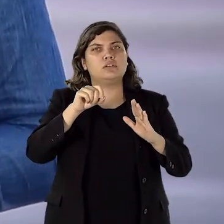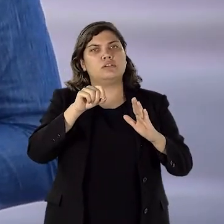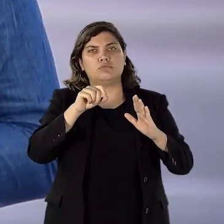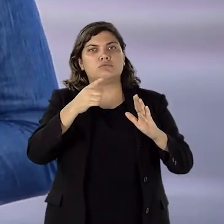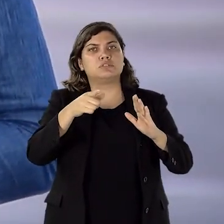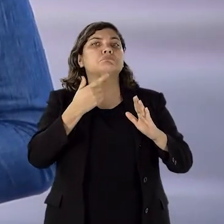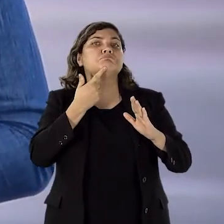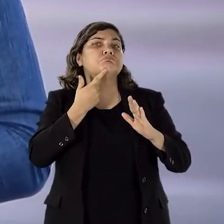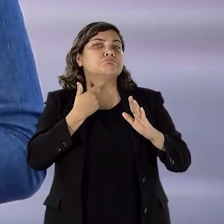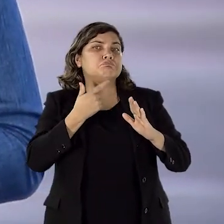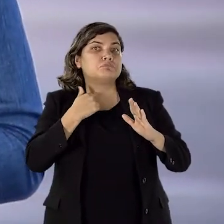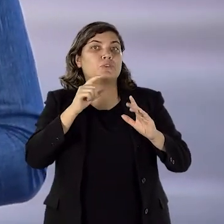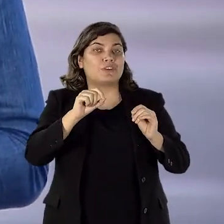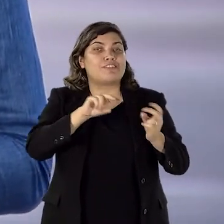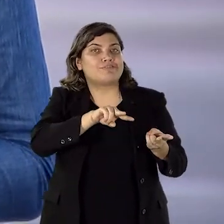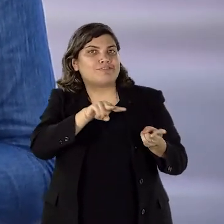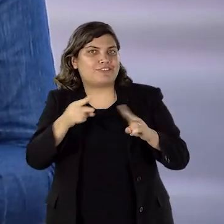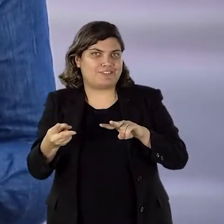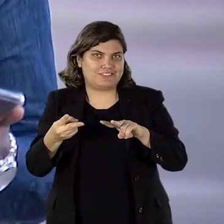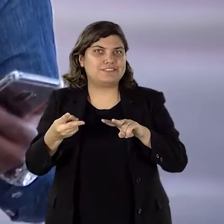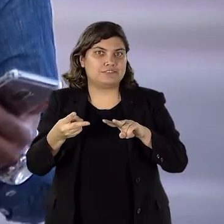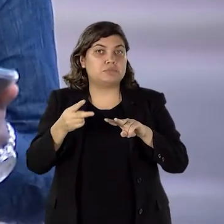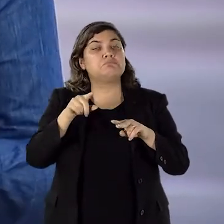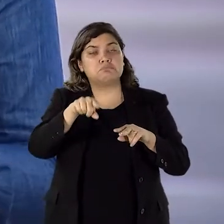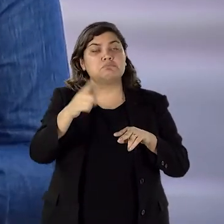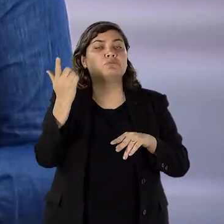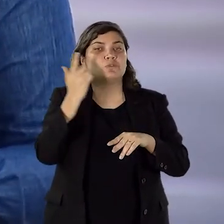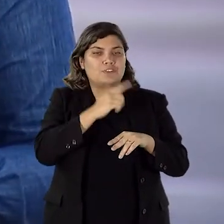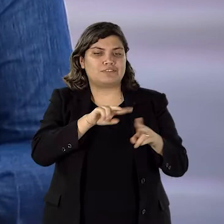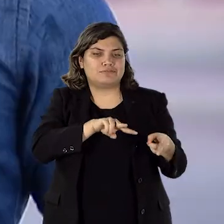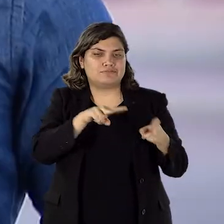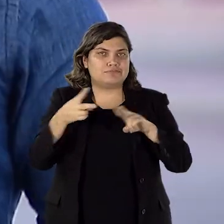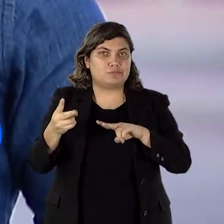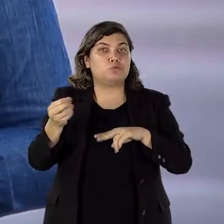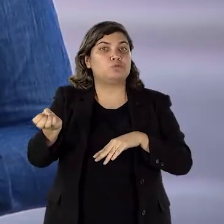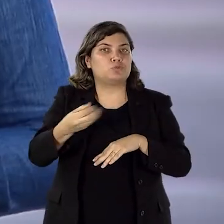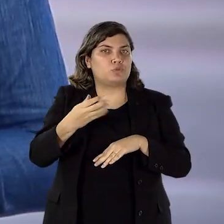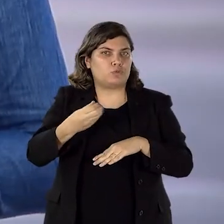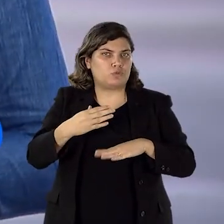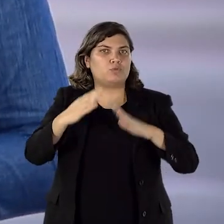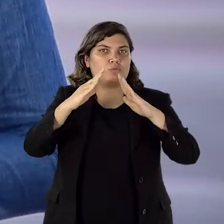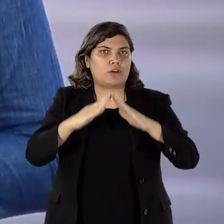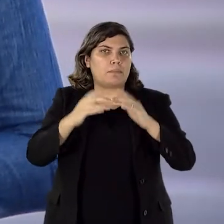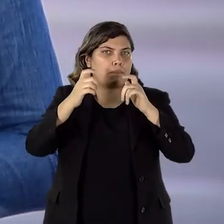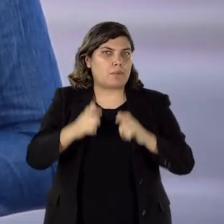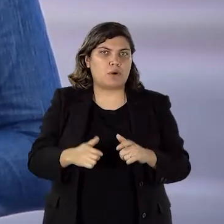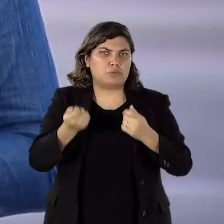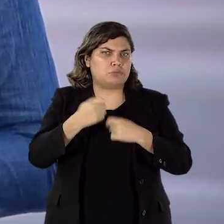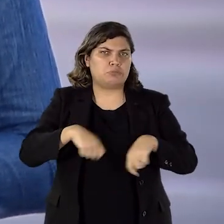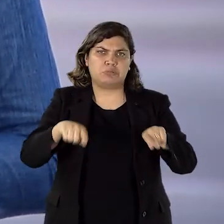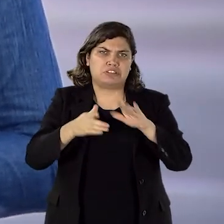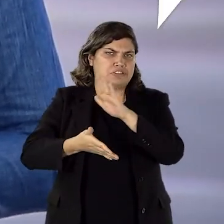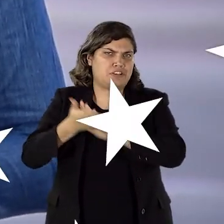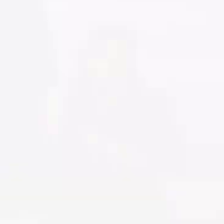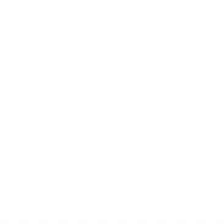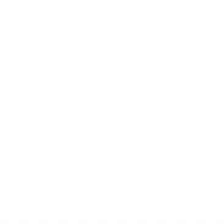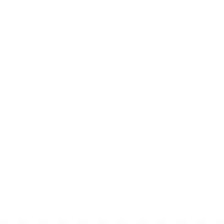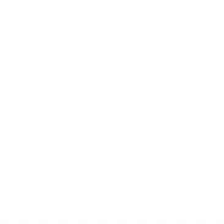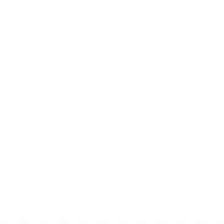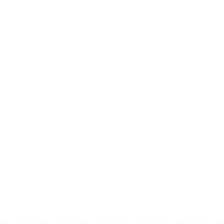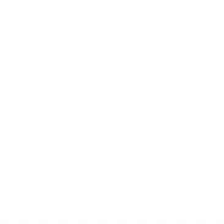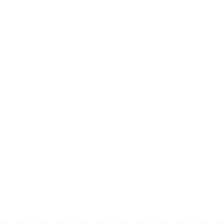que você transfere o seu título para o seu novo endereço, sem nem precisar sair de casa. Fácil, né? Onde quer que você esteja, bora votar!